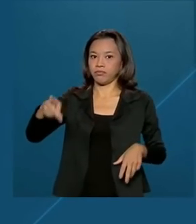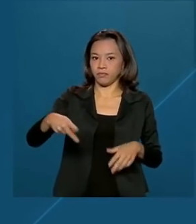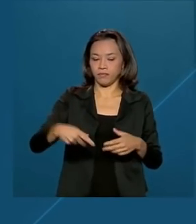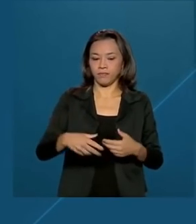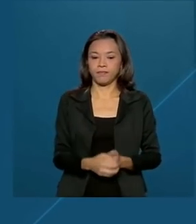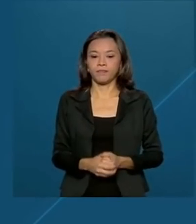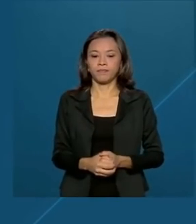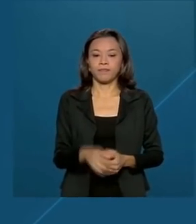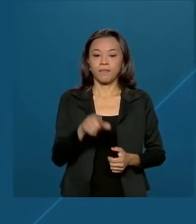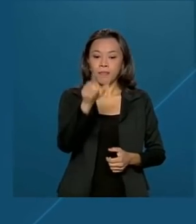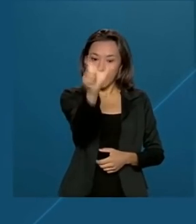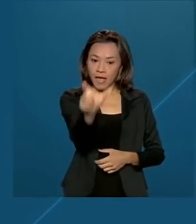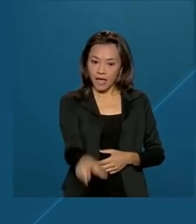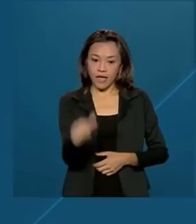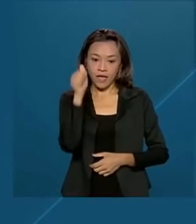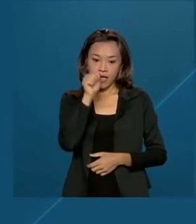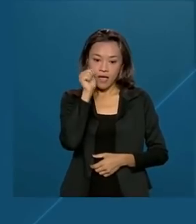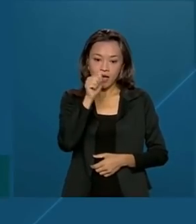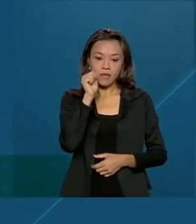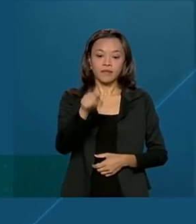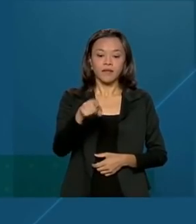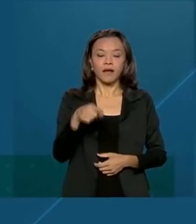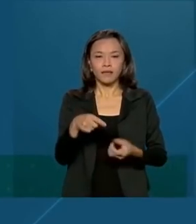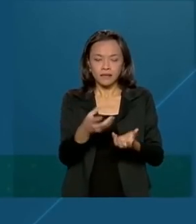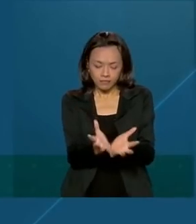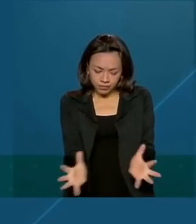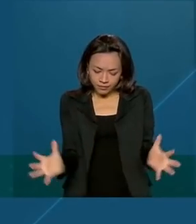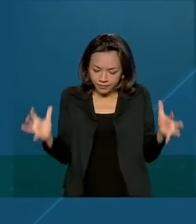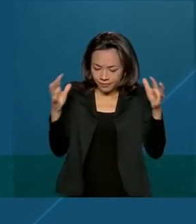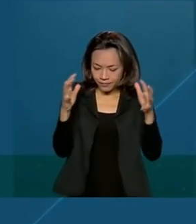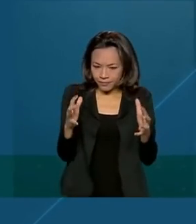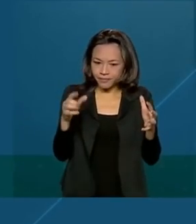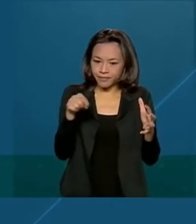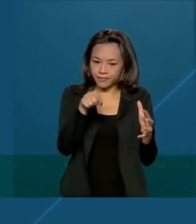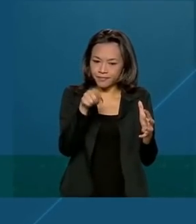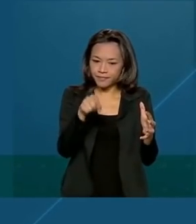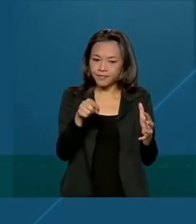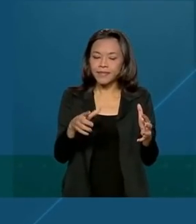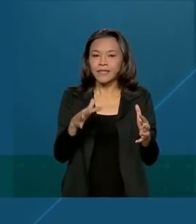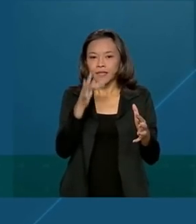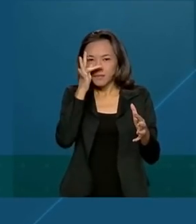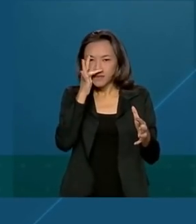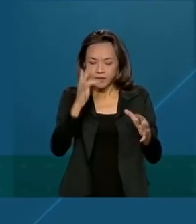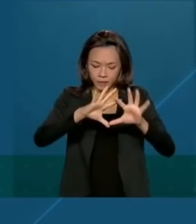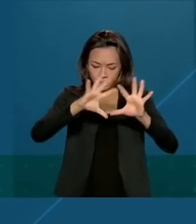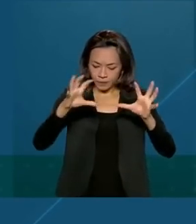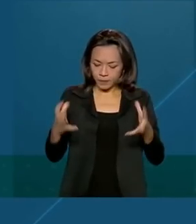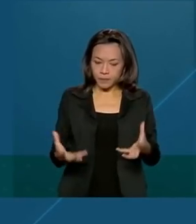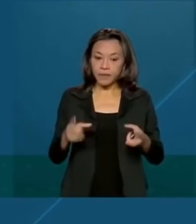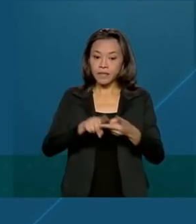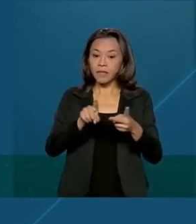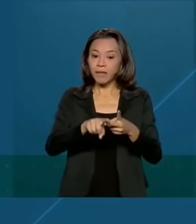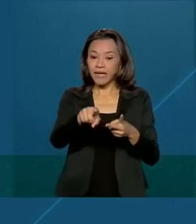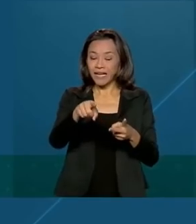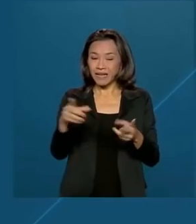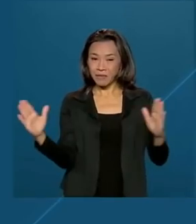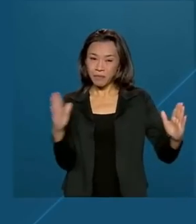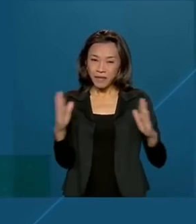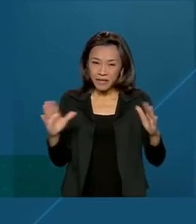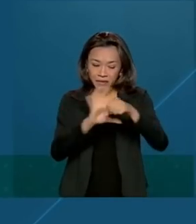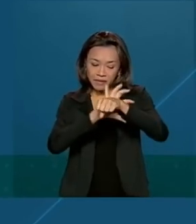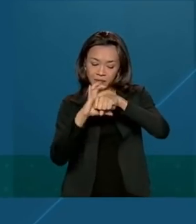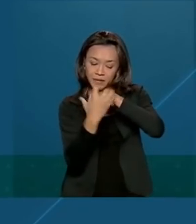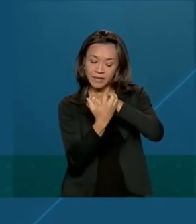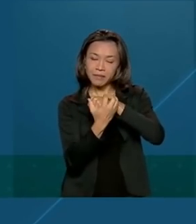A Cidilene fabrica cestas personalizadas e tábuas de frios. Durante a pandemia, ela passou por um aperto e